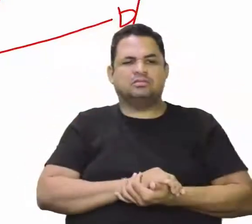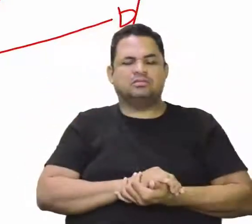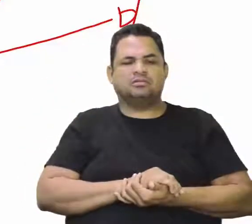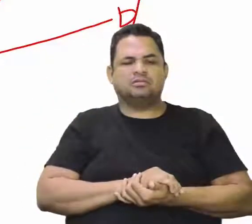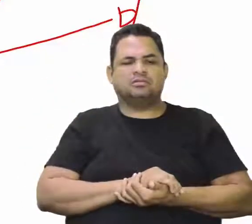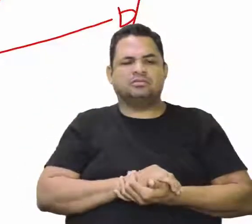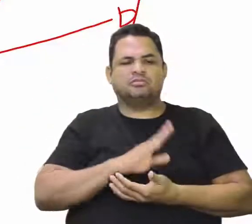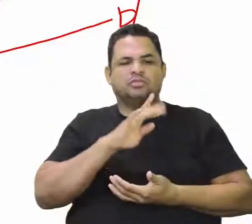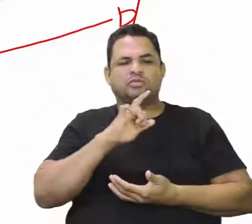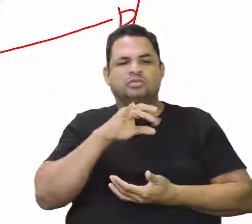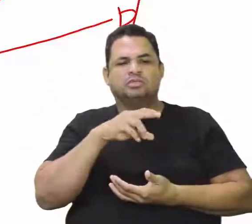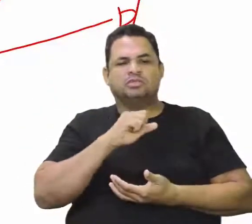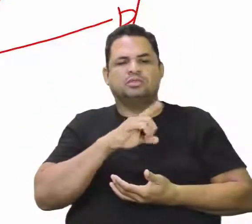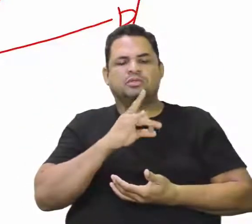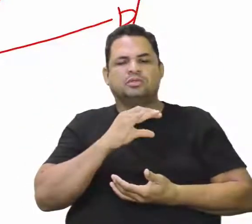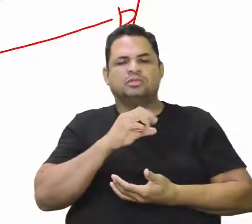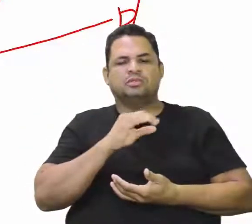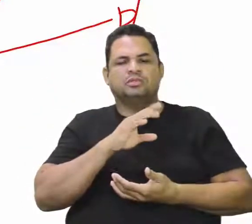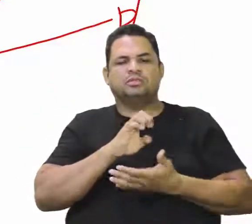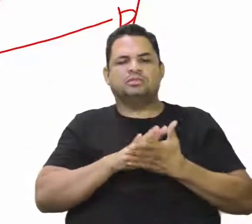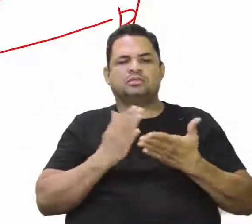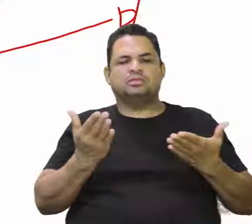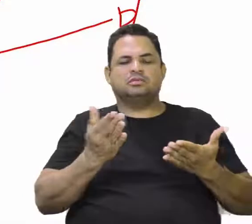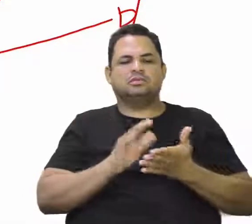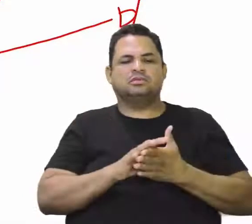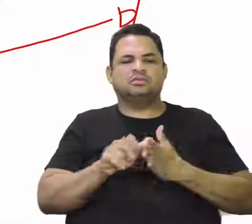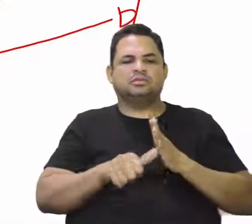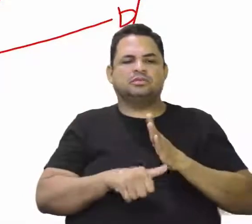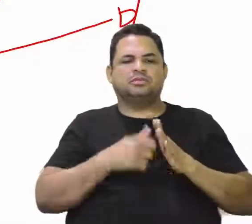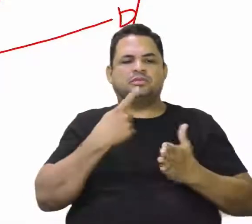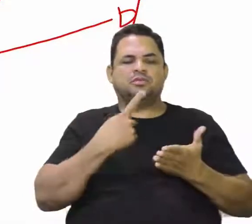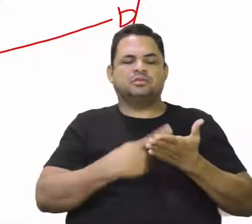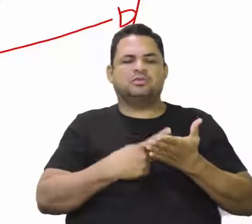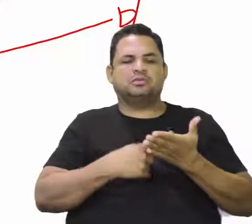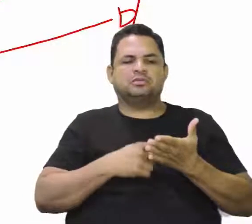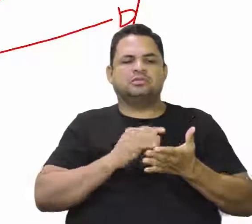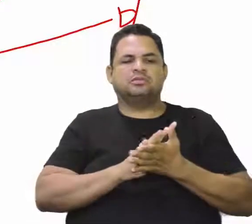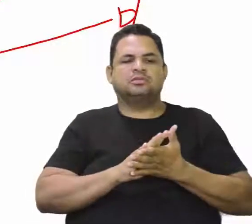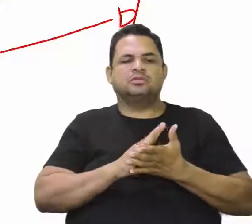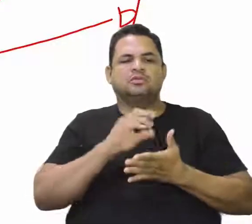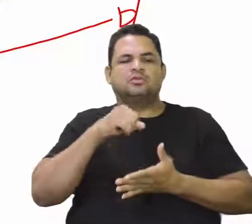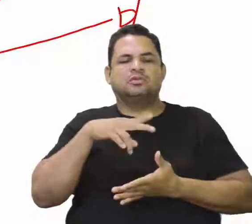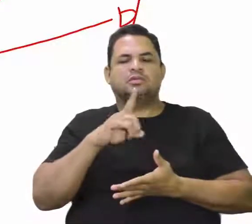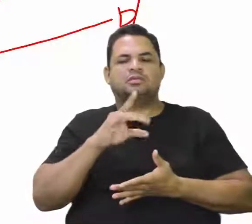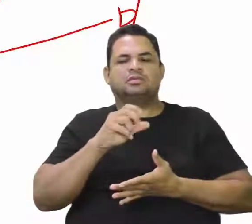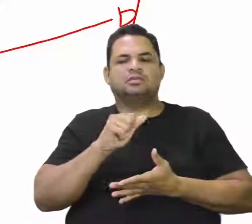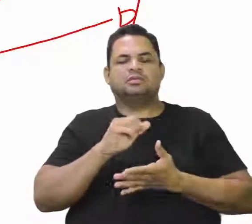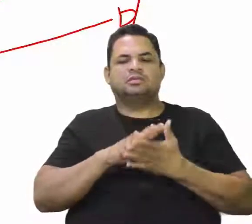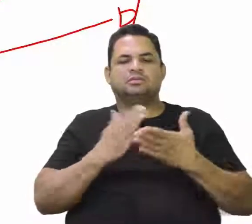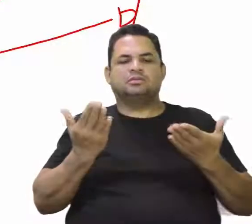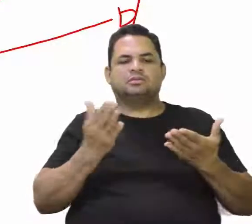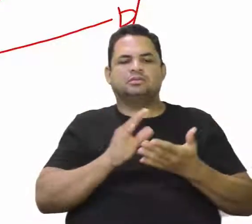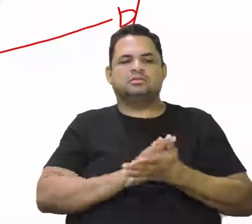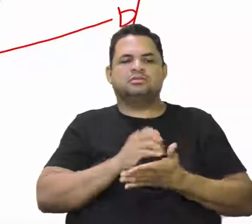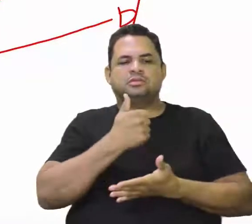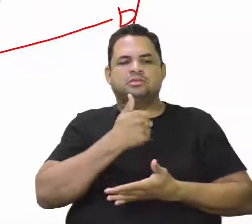intercoeteira é antes desse tratado. Foi o primeiro tratado. Ou o tratado de Madrid? Não, o tratado de Madrid é de